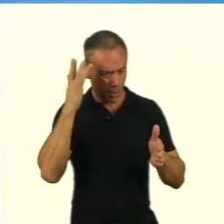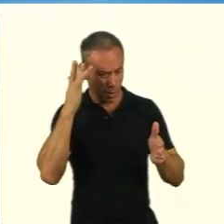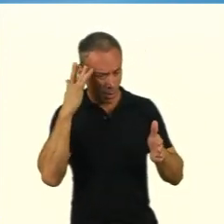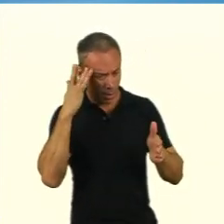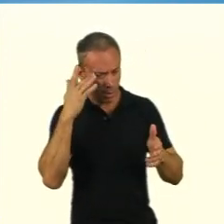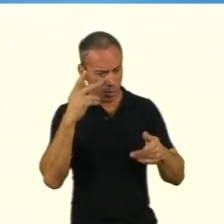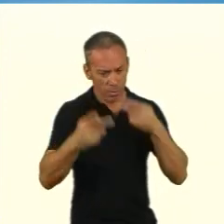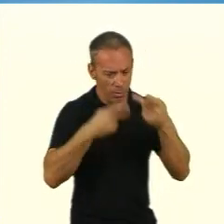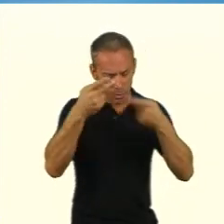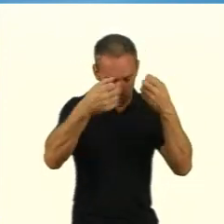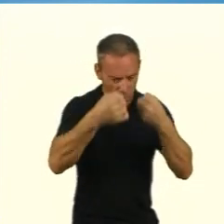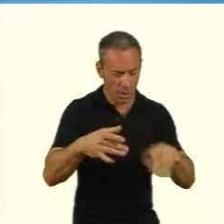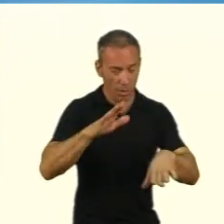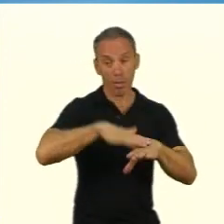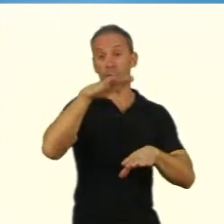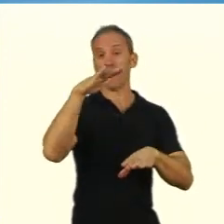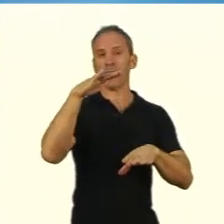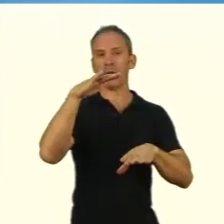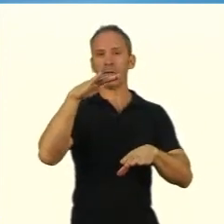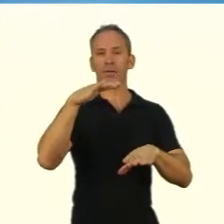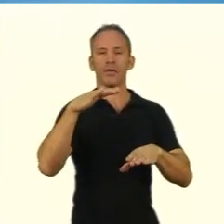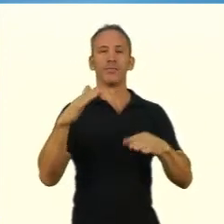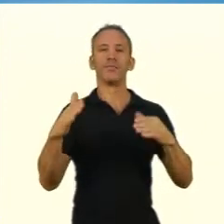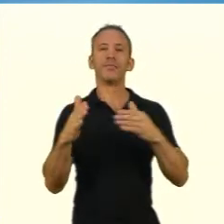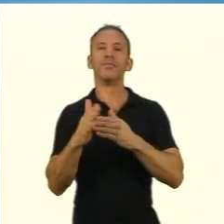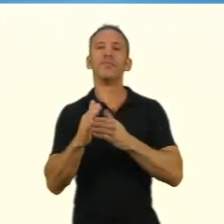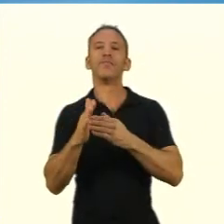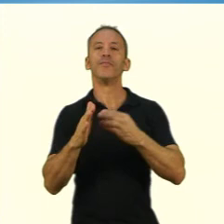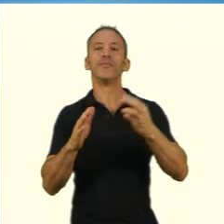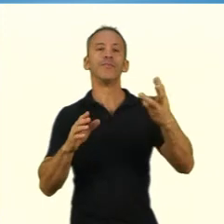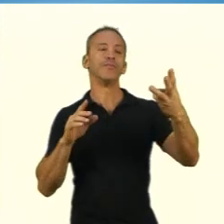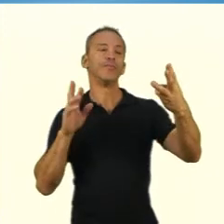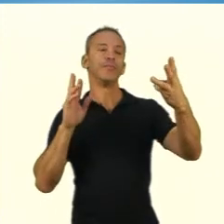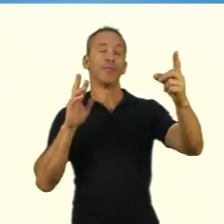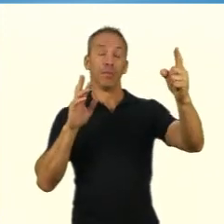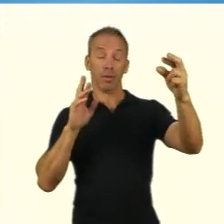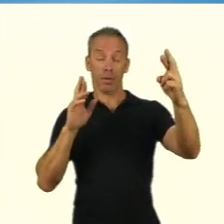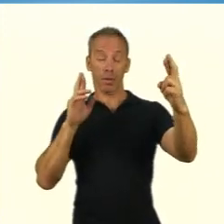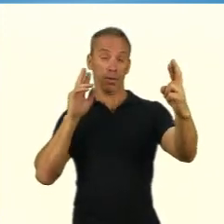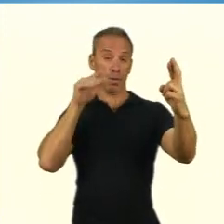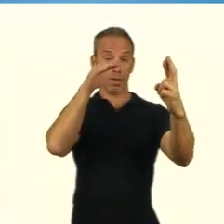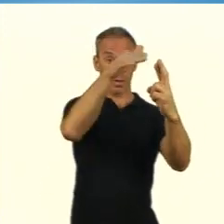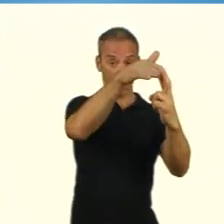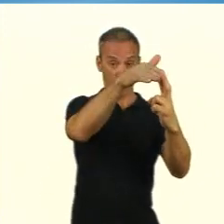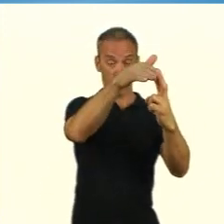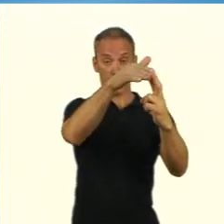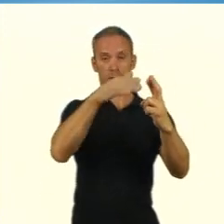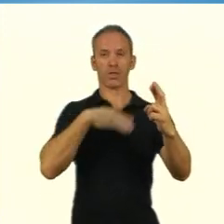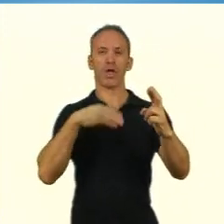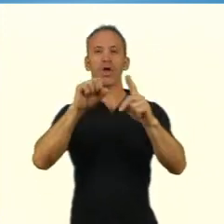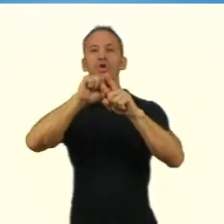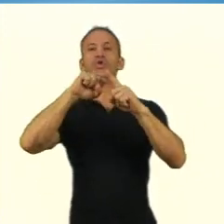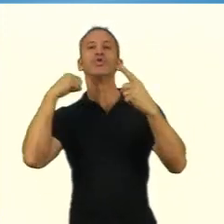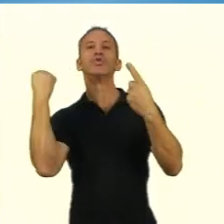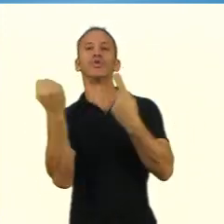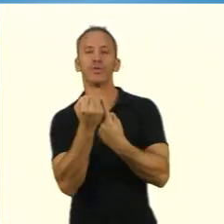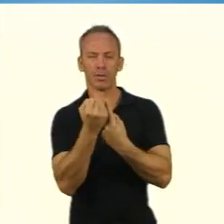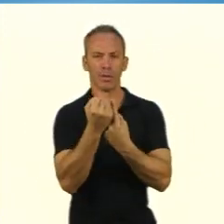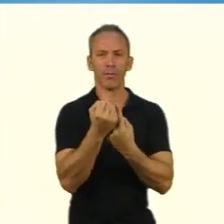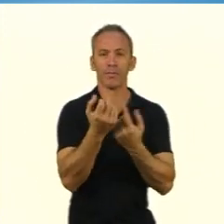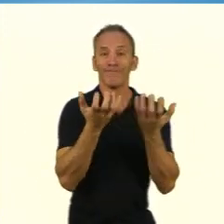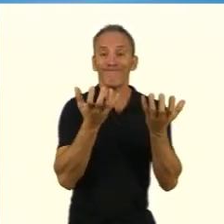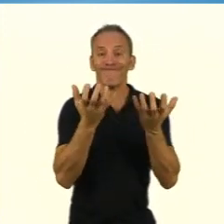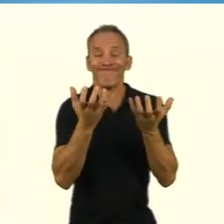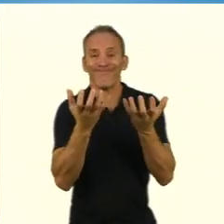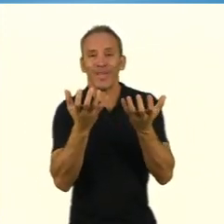refletida sobre ela alguma parte algum aspecto que eu entendo que há que se falar ainda e por fim a